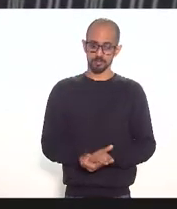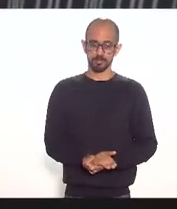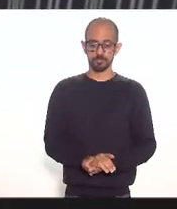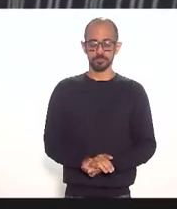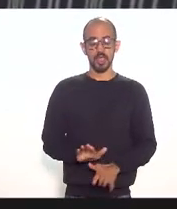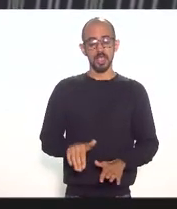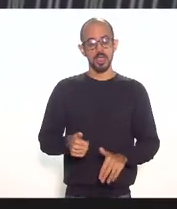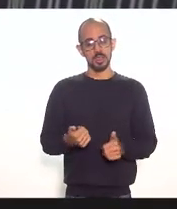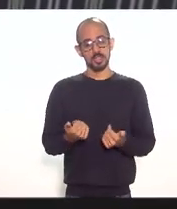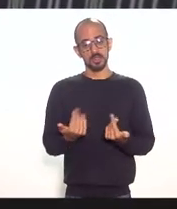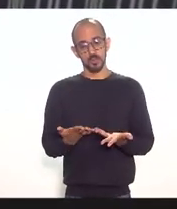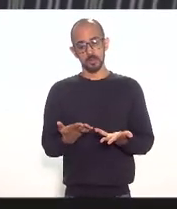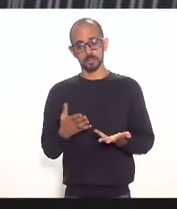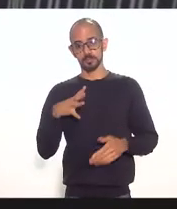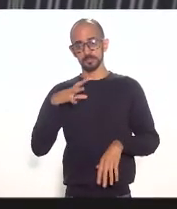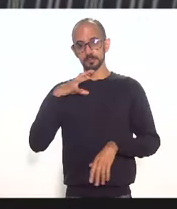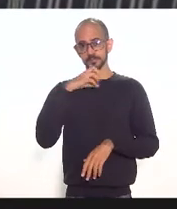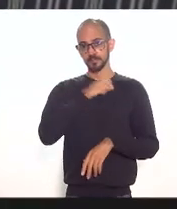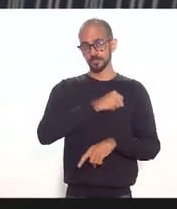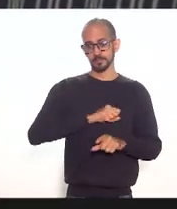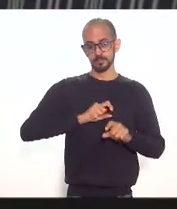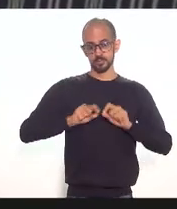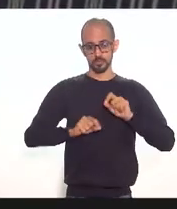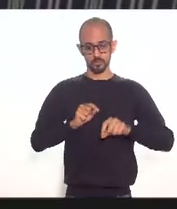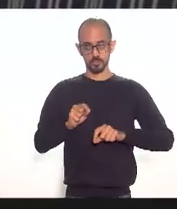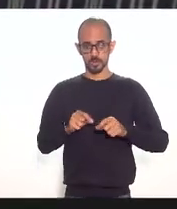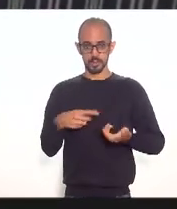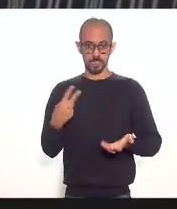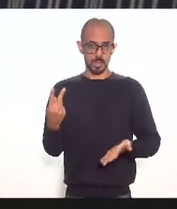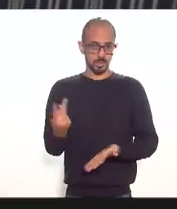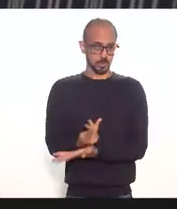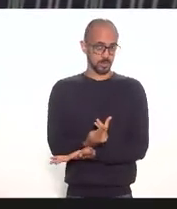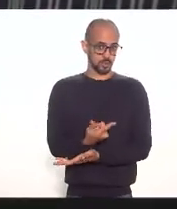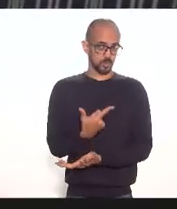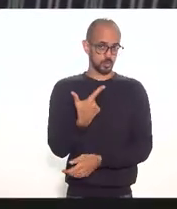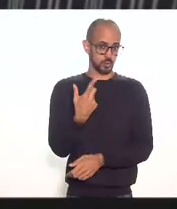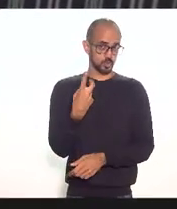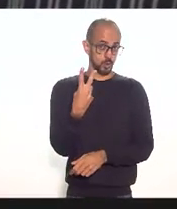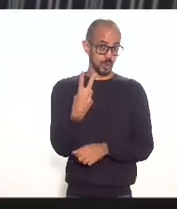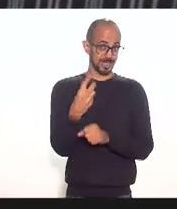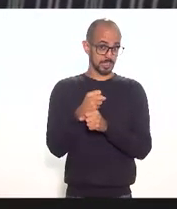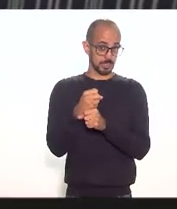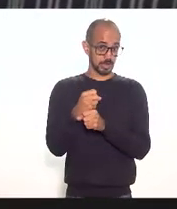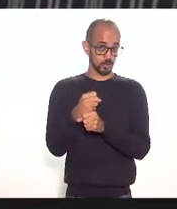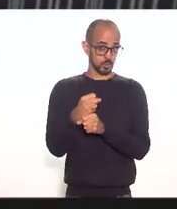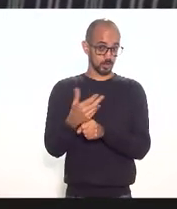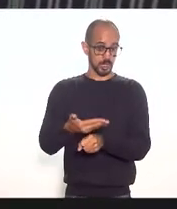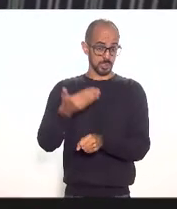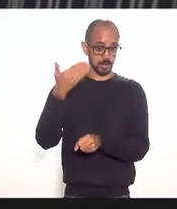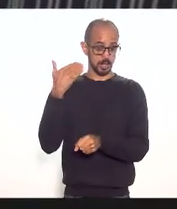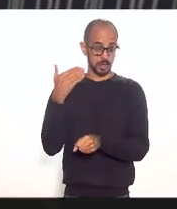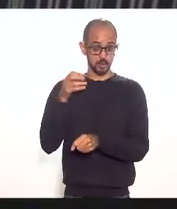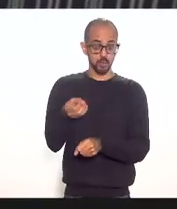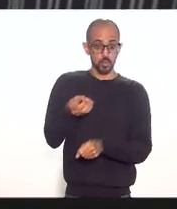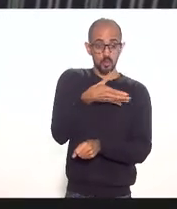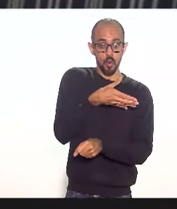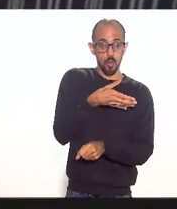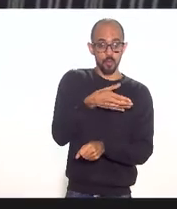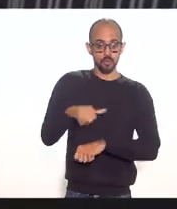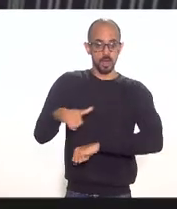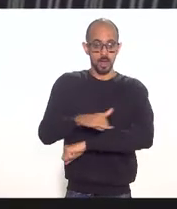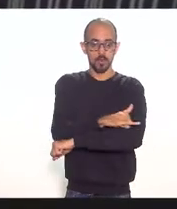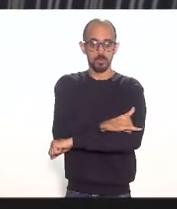vejamos só de ter sido cogitado há dois anos atrás a abertura do NASP novo aeroporto de São Paulo a